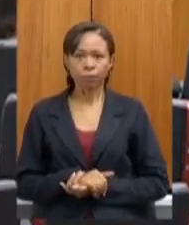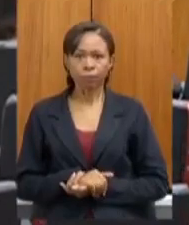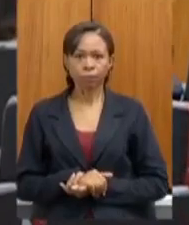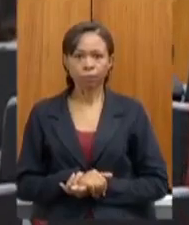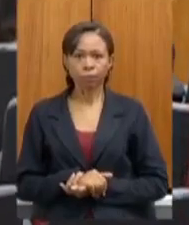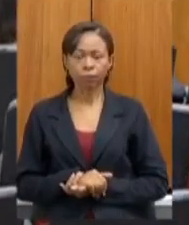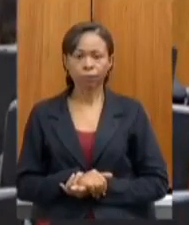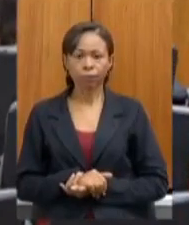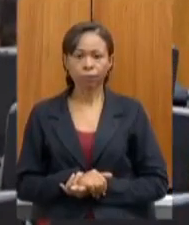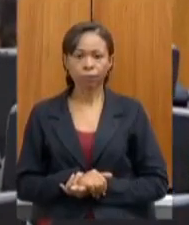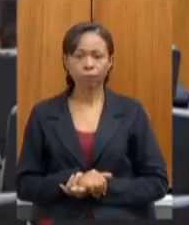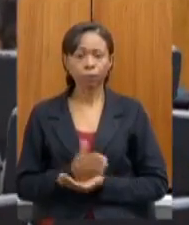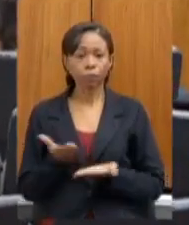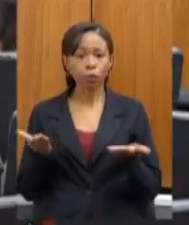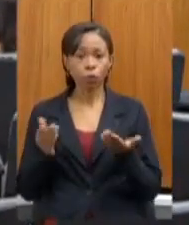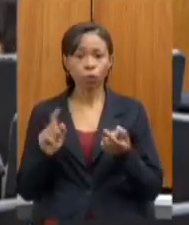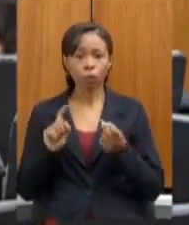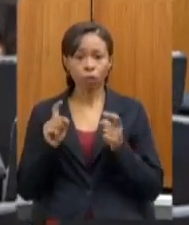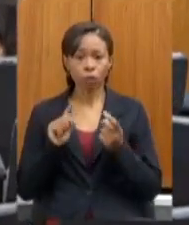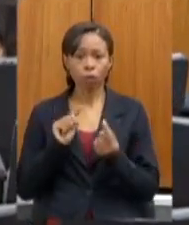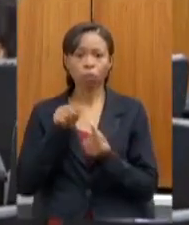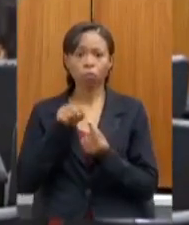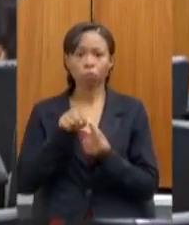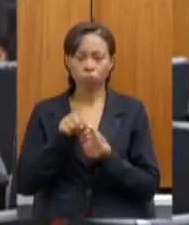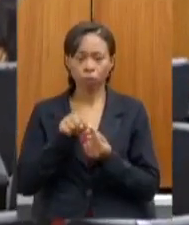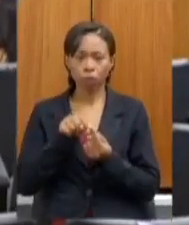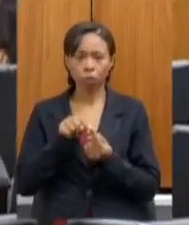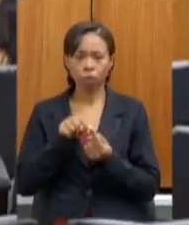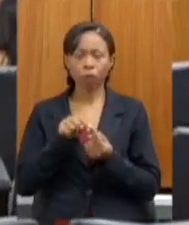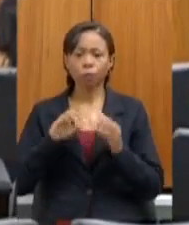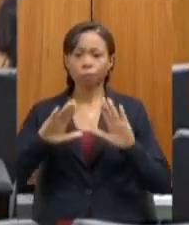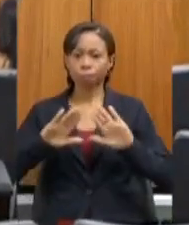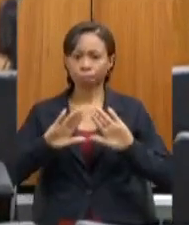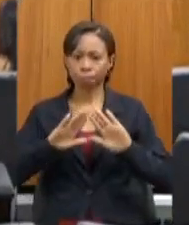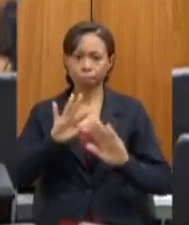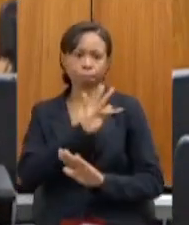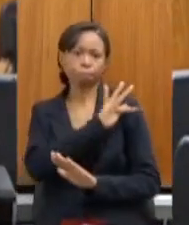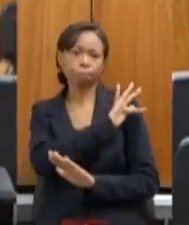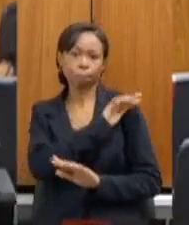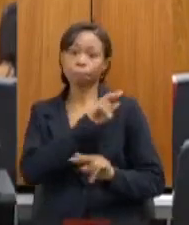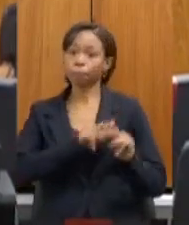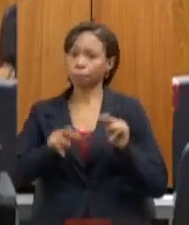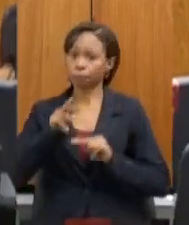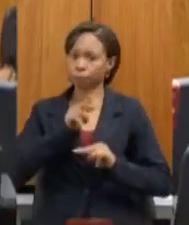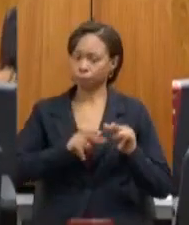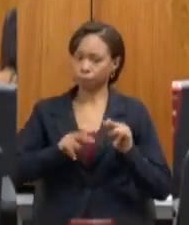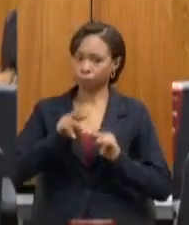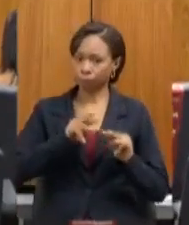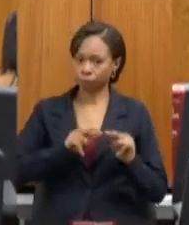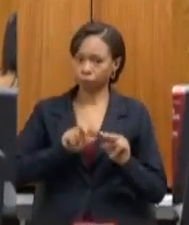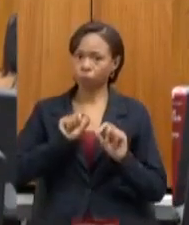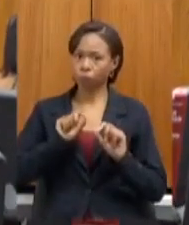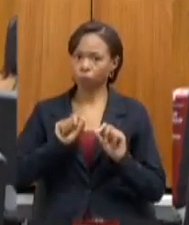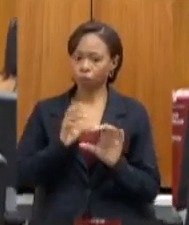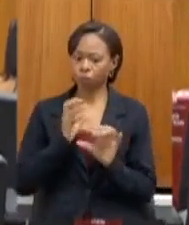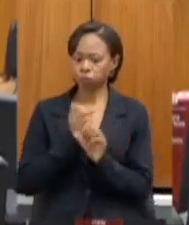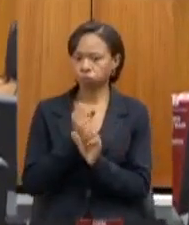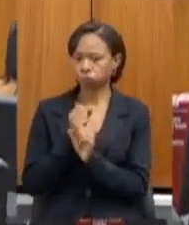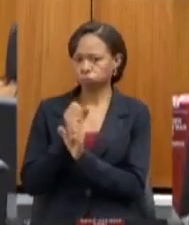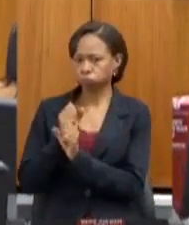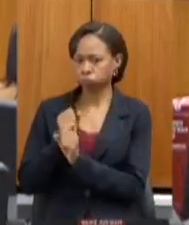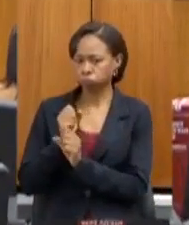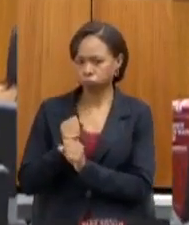Destina-se à reunião a realização da Assembleia Fiscaliza, que é um inovador processo de prestação de contas instituído em Minas